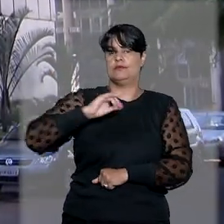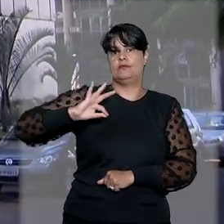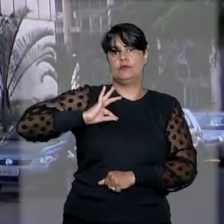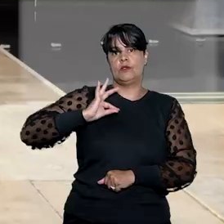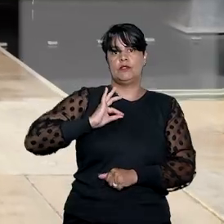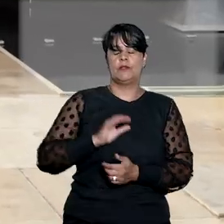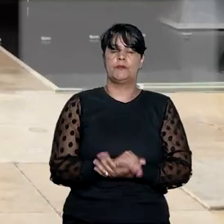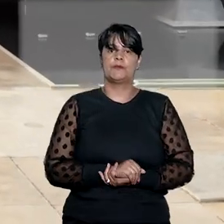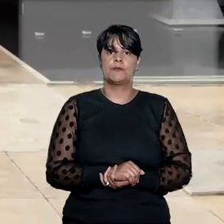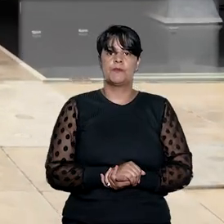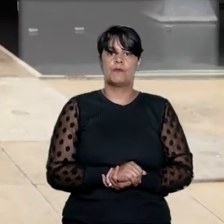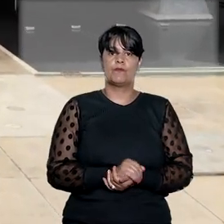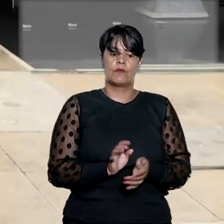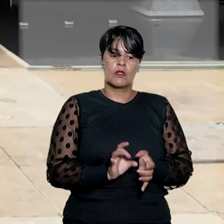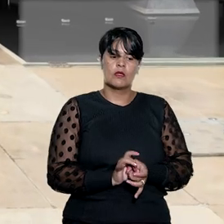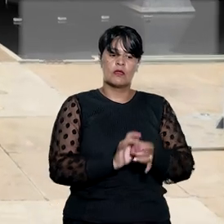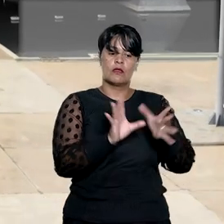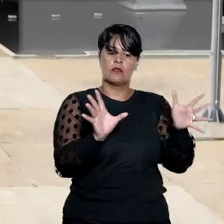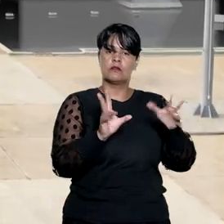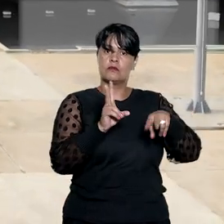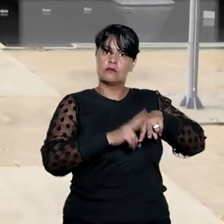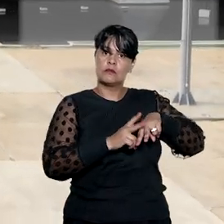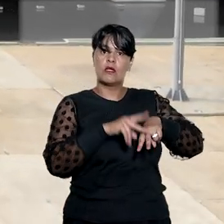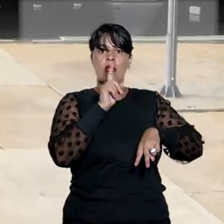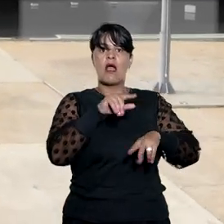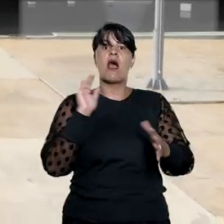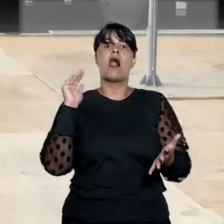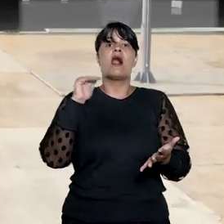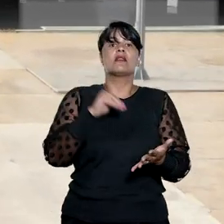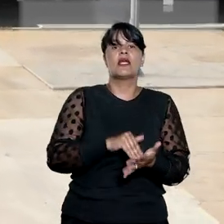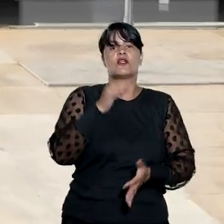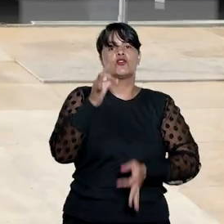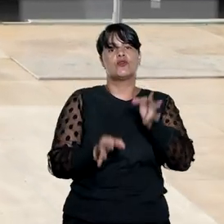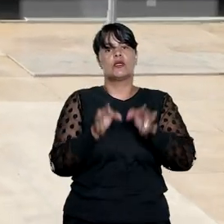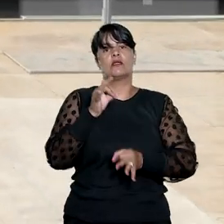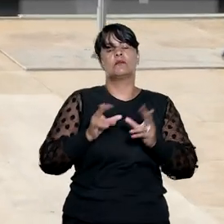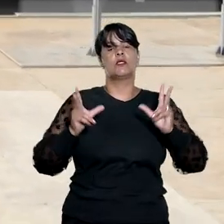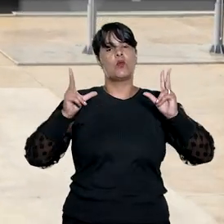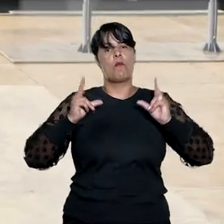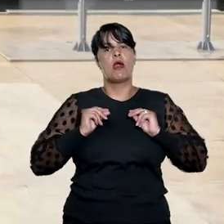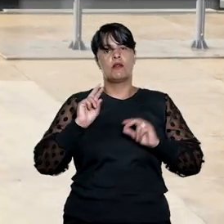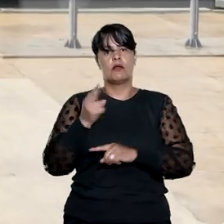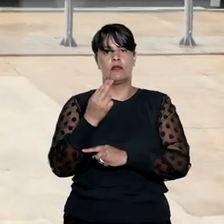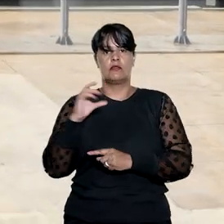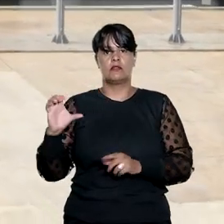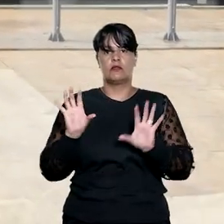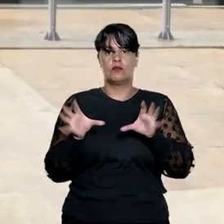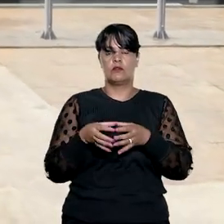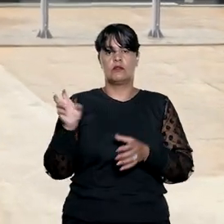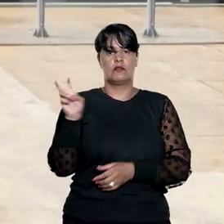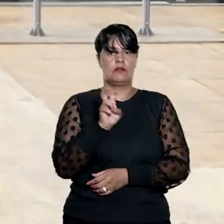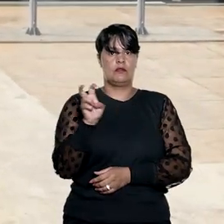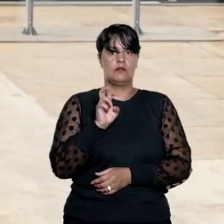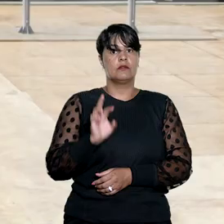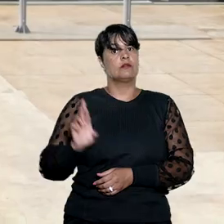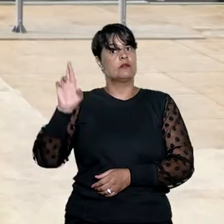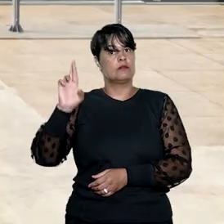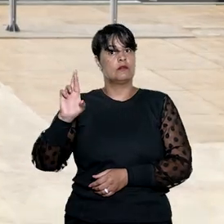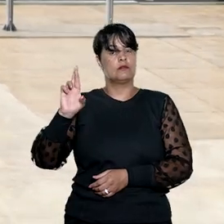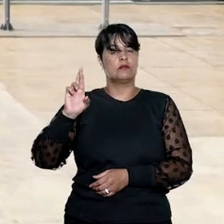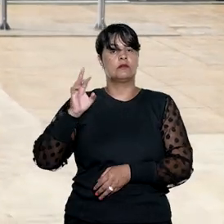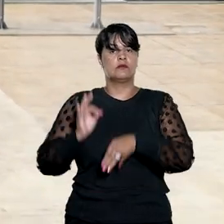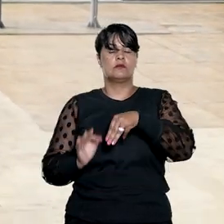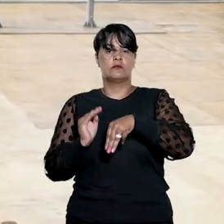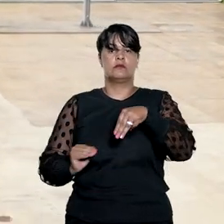policiais. A concessão de liberdade vale até o julgamento do mérito do habeas corpus na quinta turma, sob relatoria do